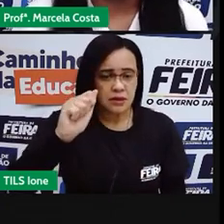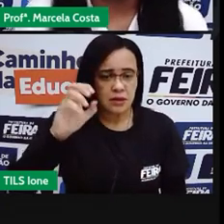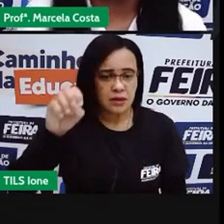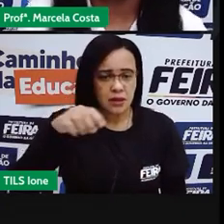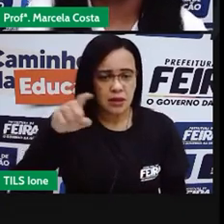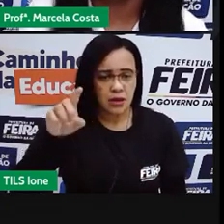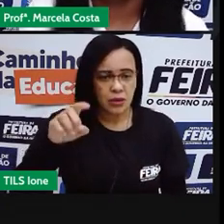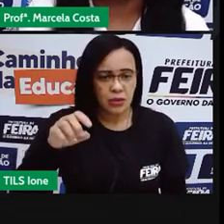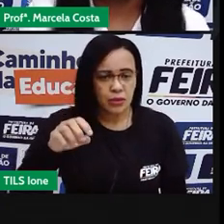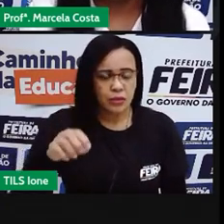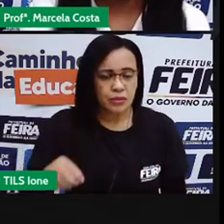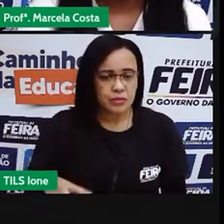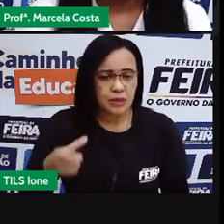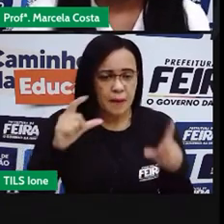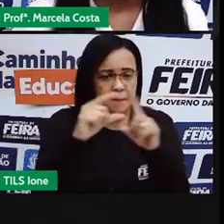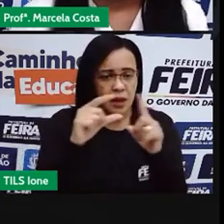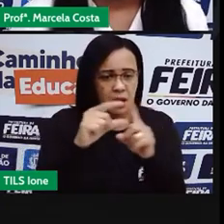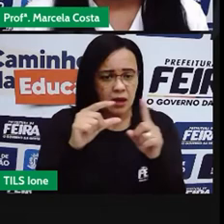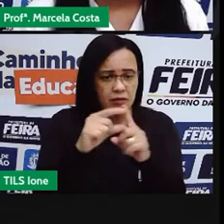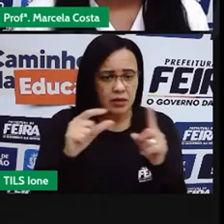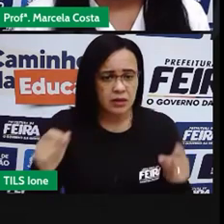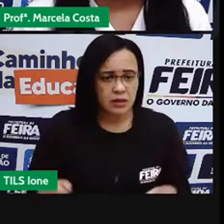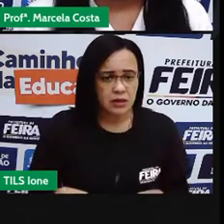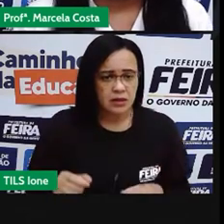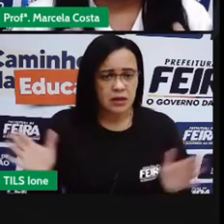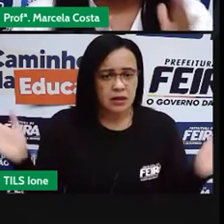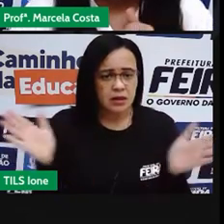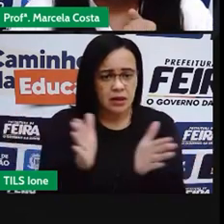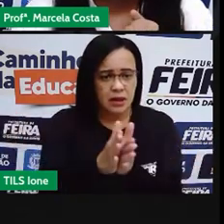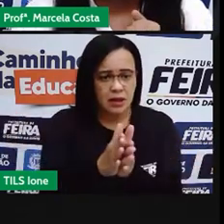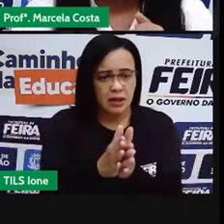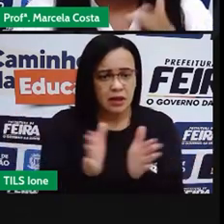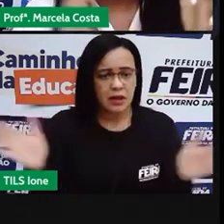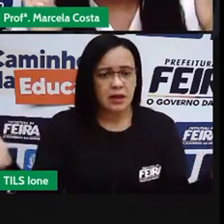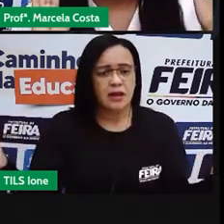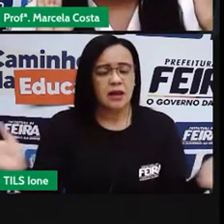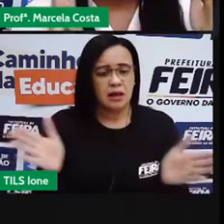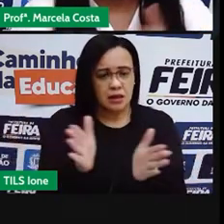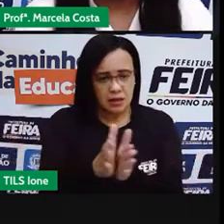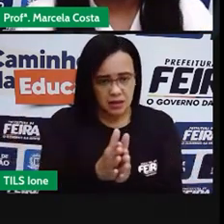contar muitas quantas palavras tem. Olha, leão.